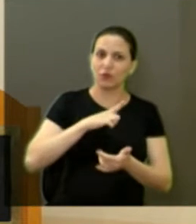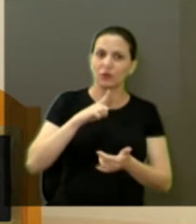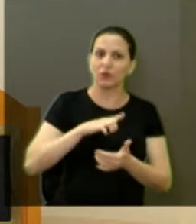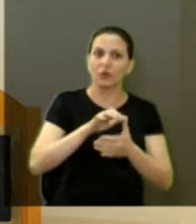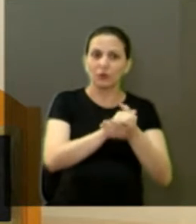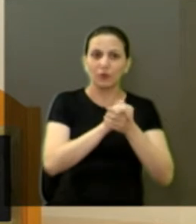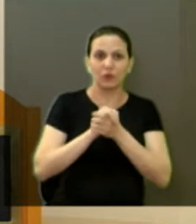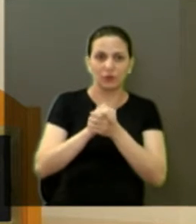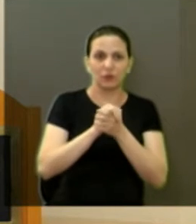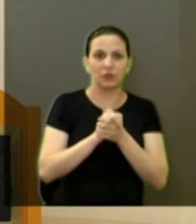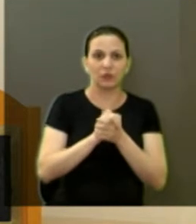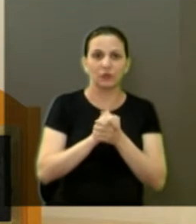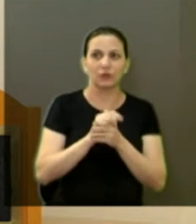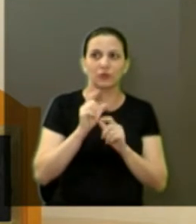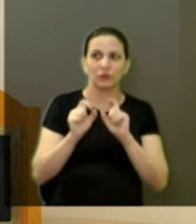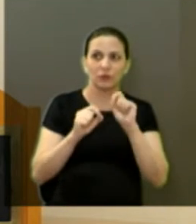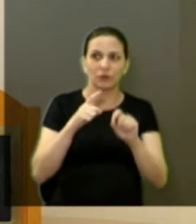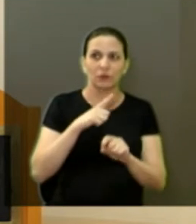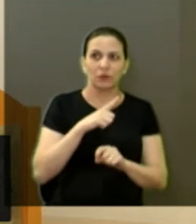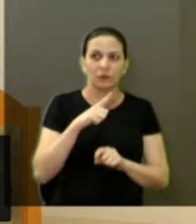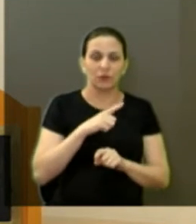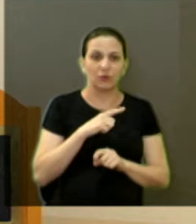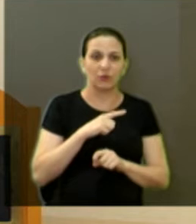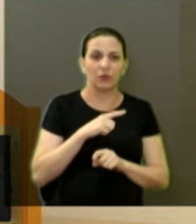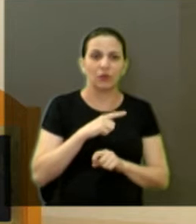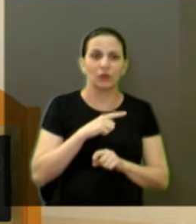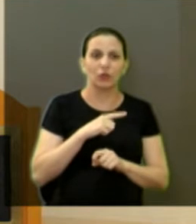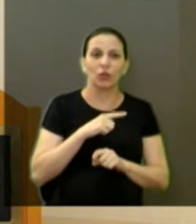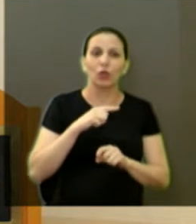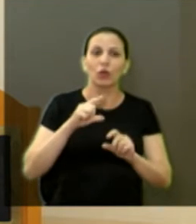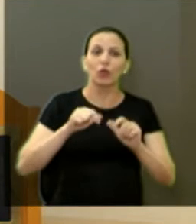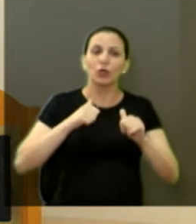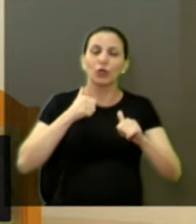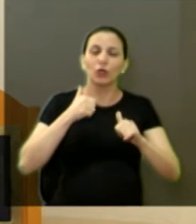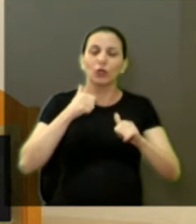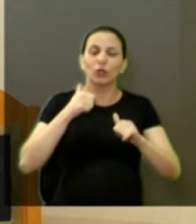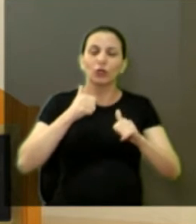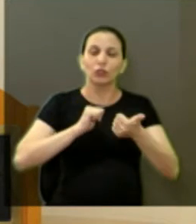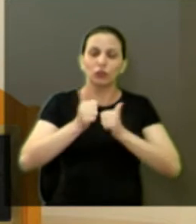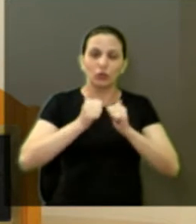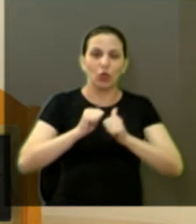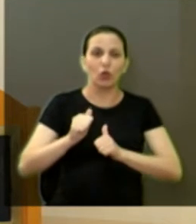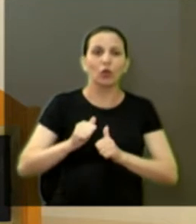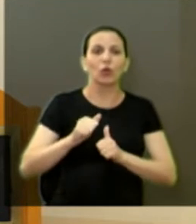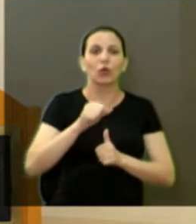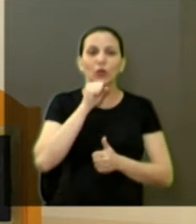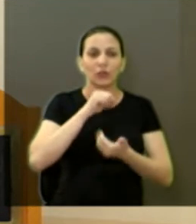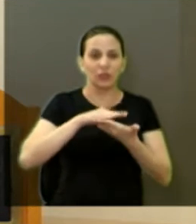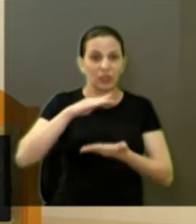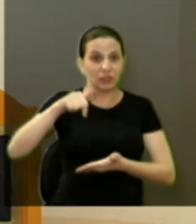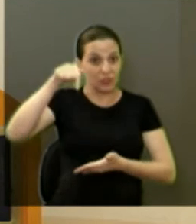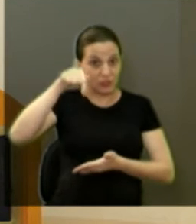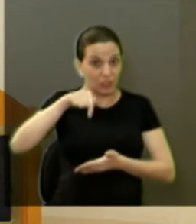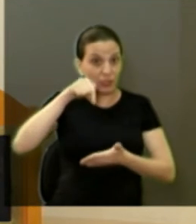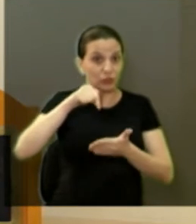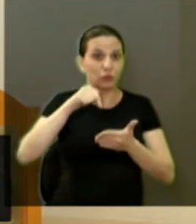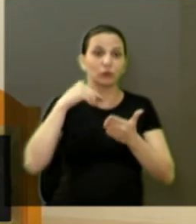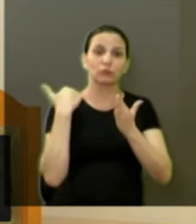os jogos da terceira idade de Araraquara, que nós ficamos em sétimo lugar